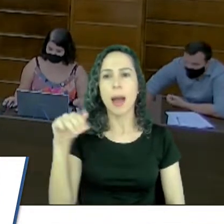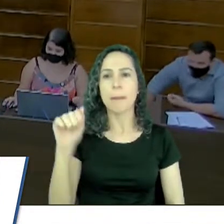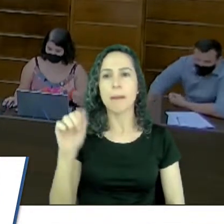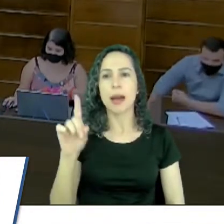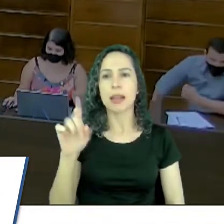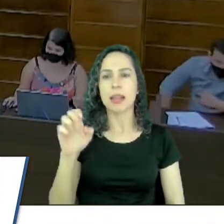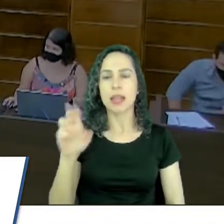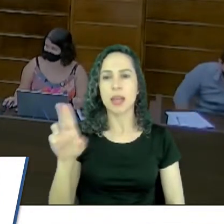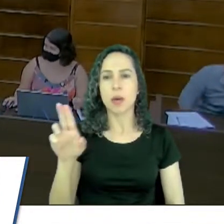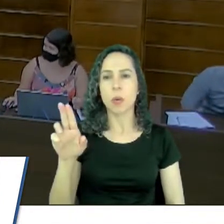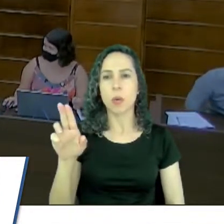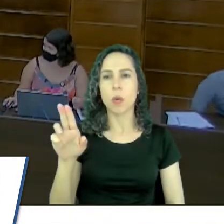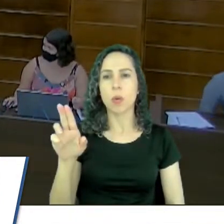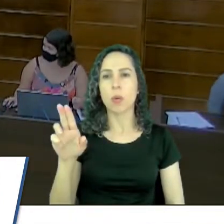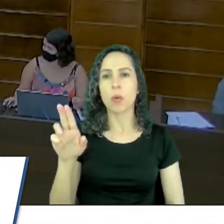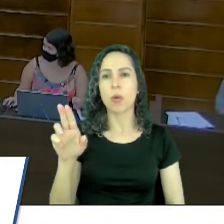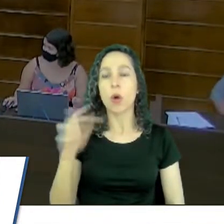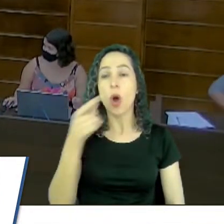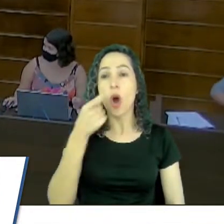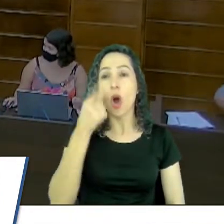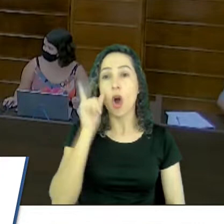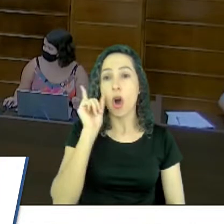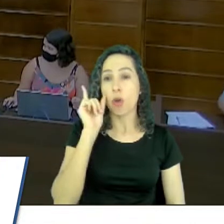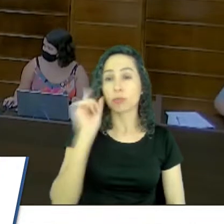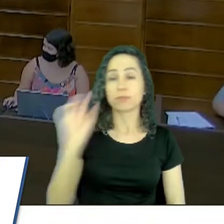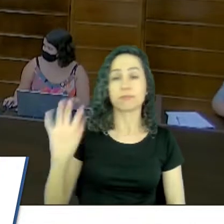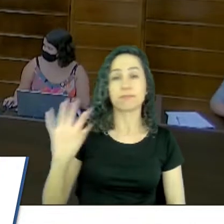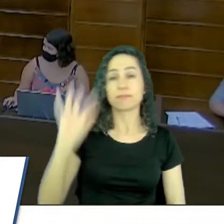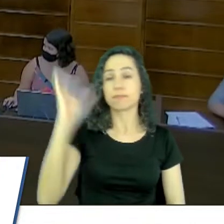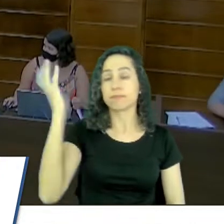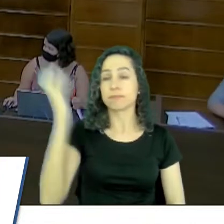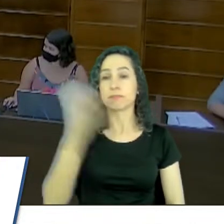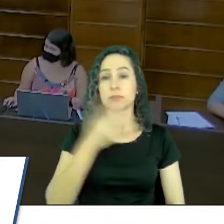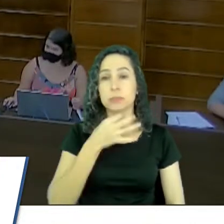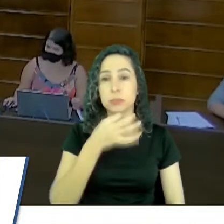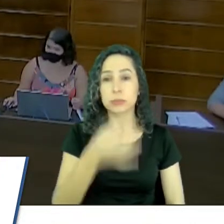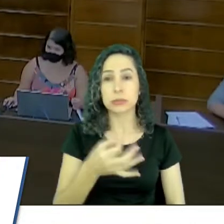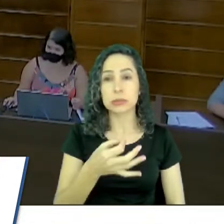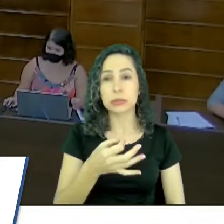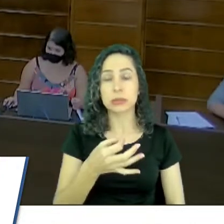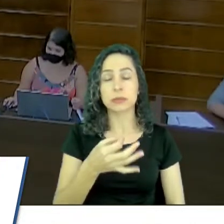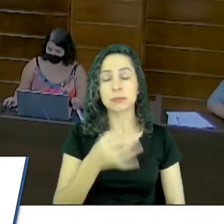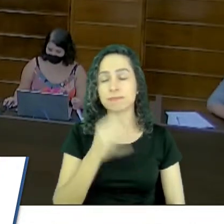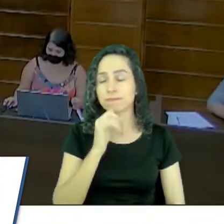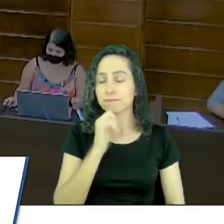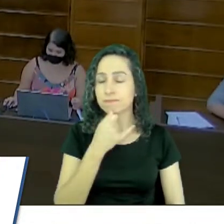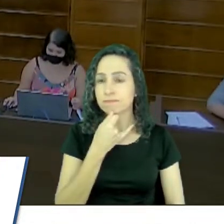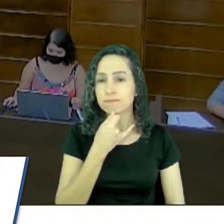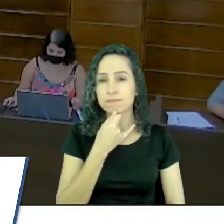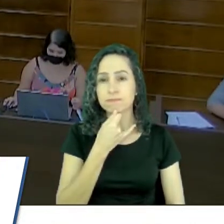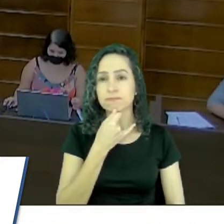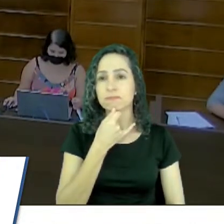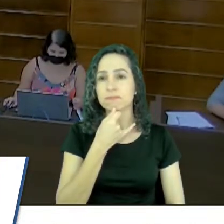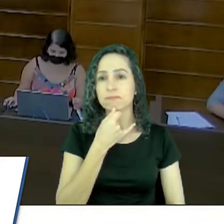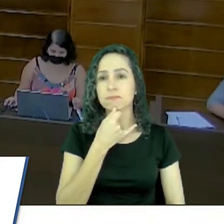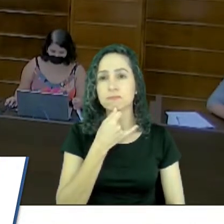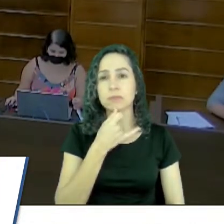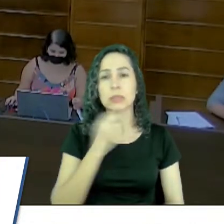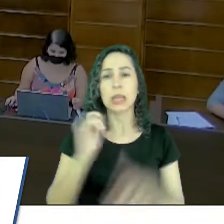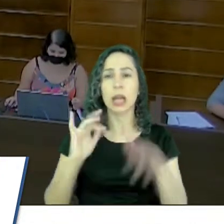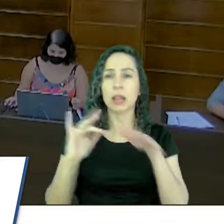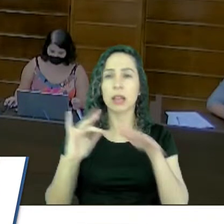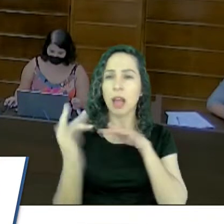qual ontem aconteceu aquele fato desagradável, que tomou conta das redes sociais.